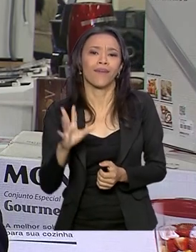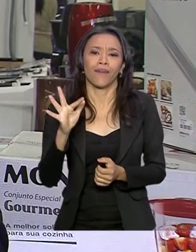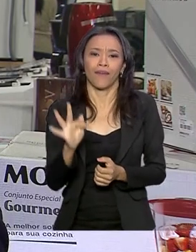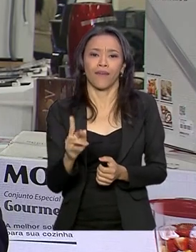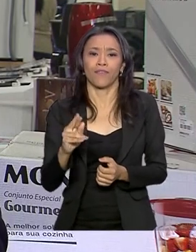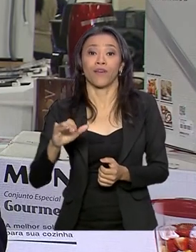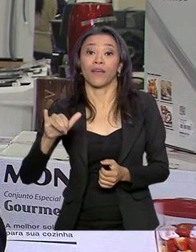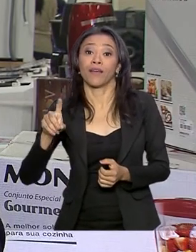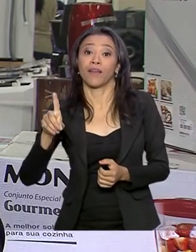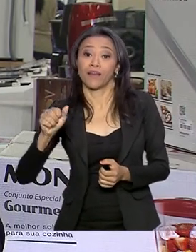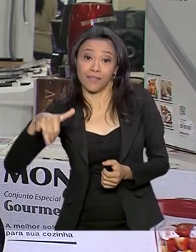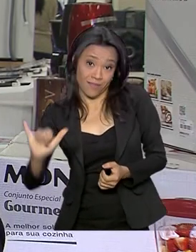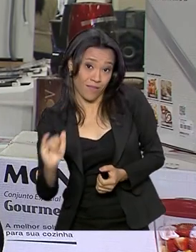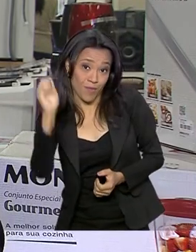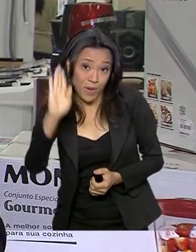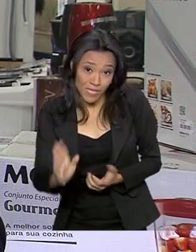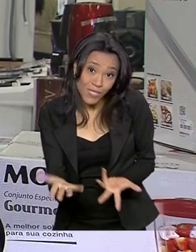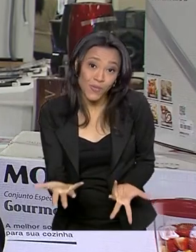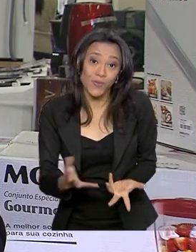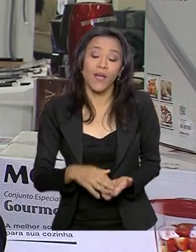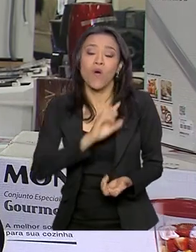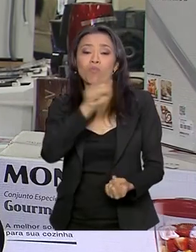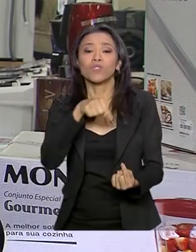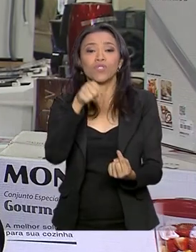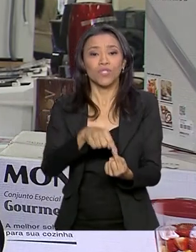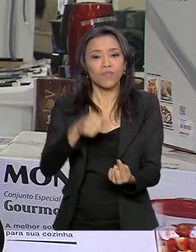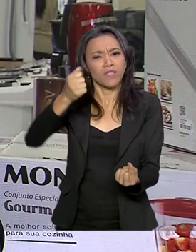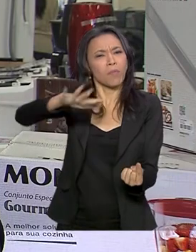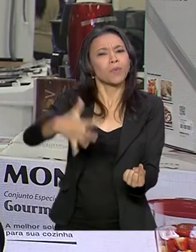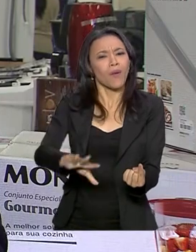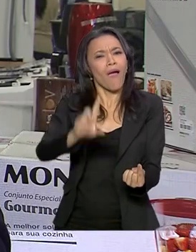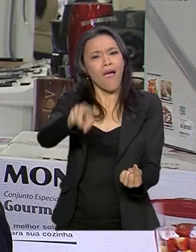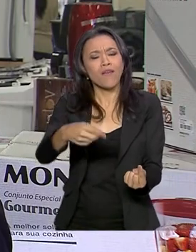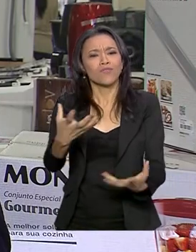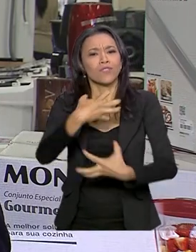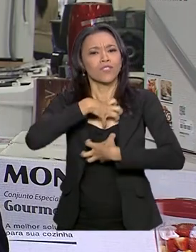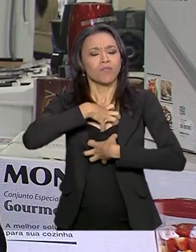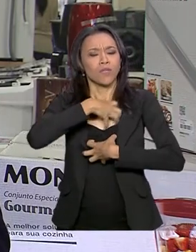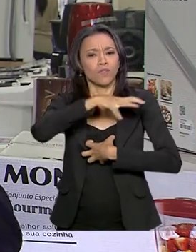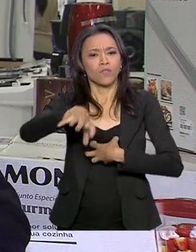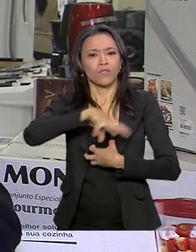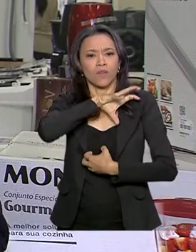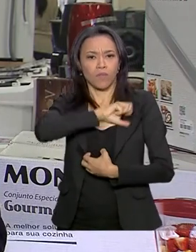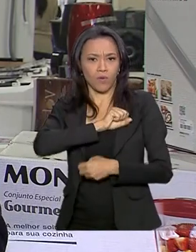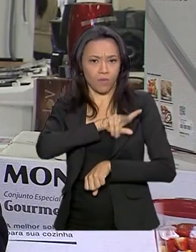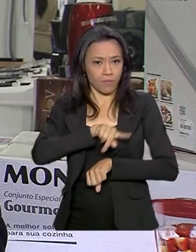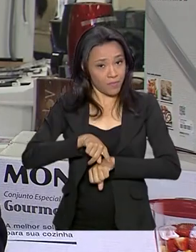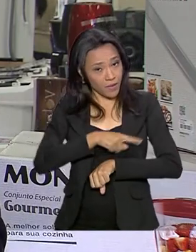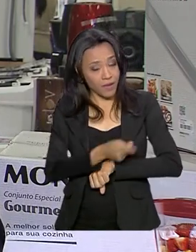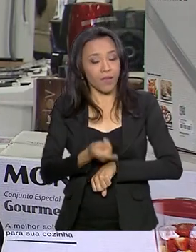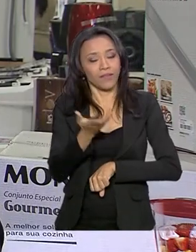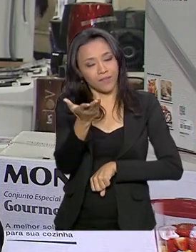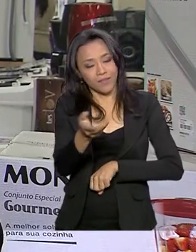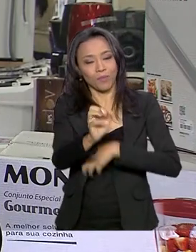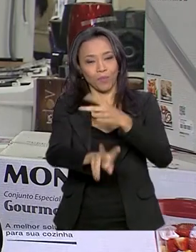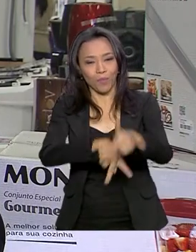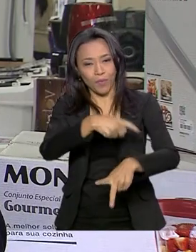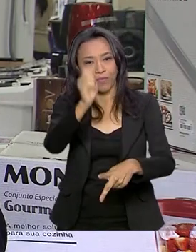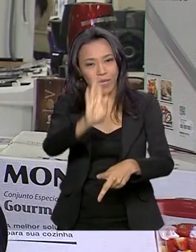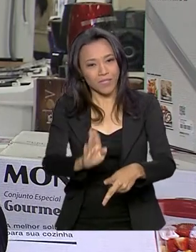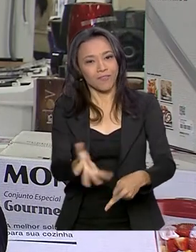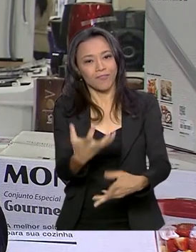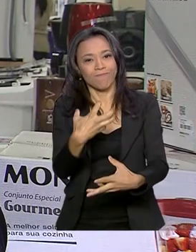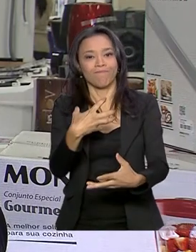Semana do Brasil tem também como objetivo resgatar o sentimento de patriotismo do povo brasileiro.